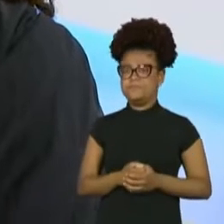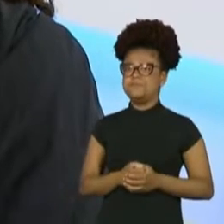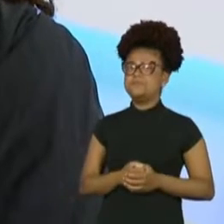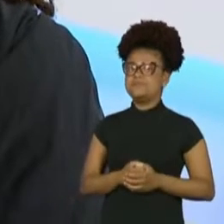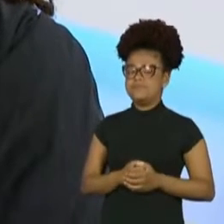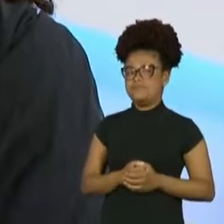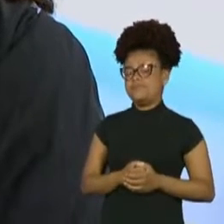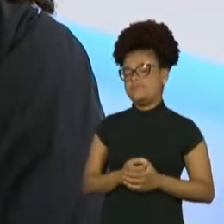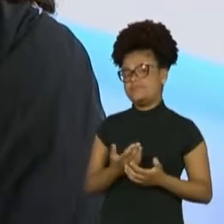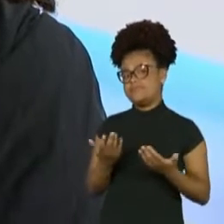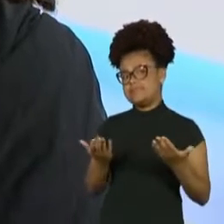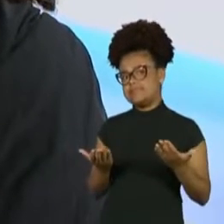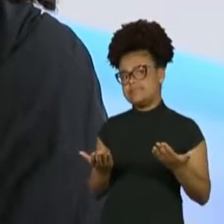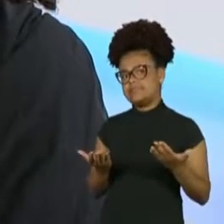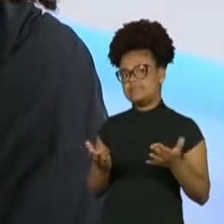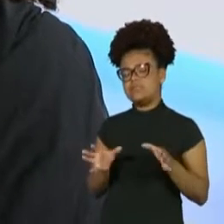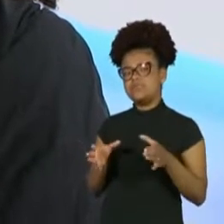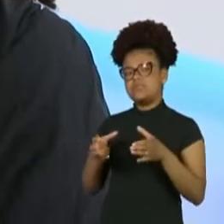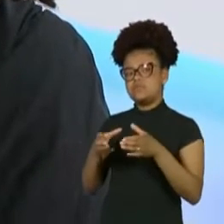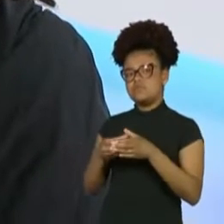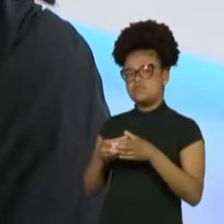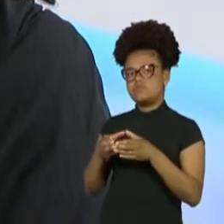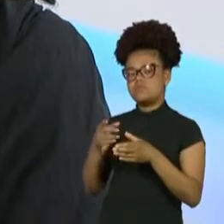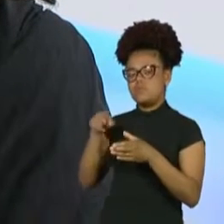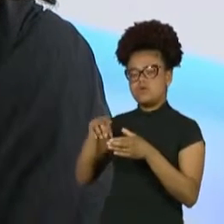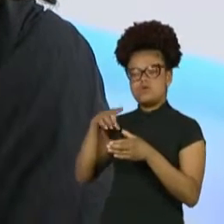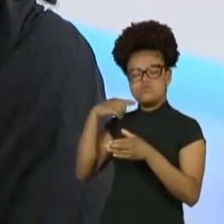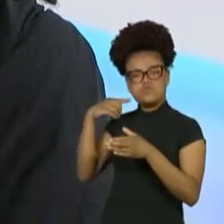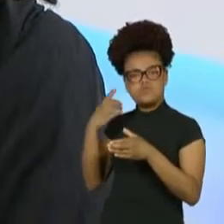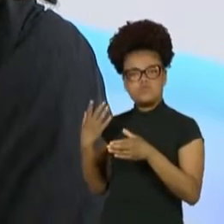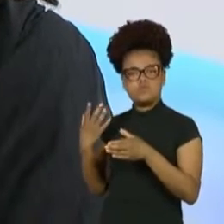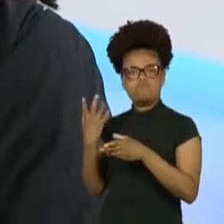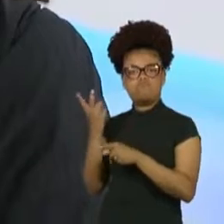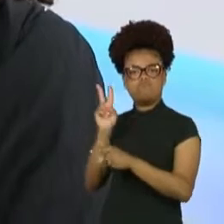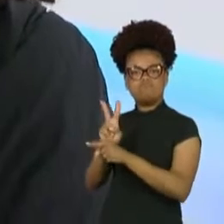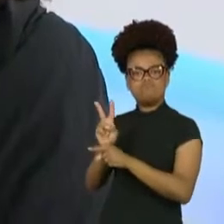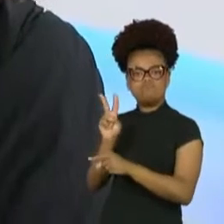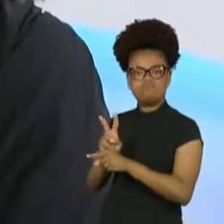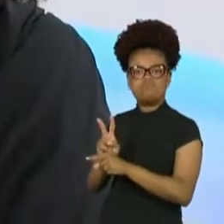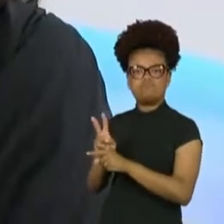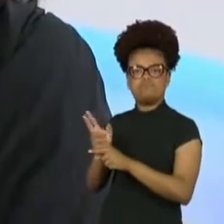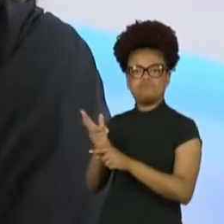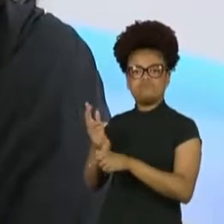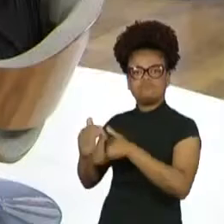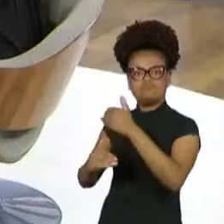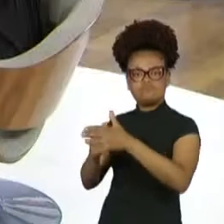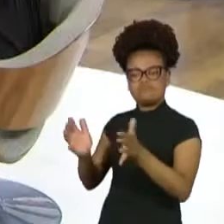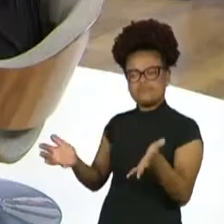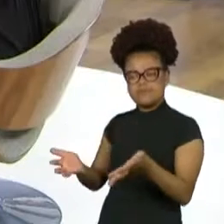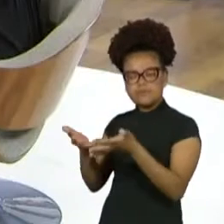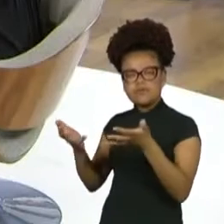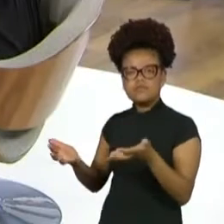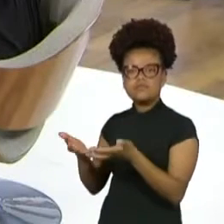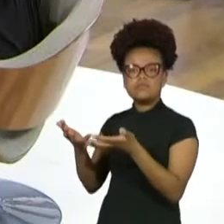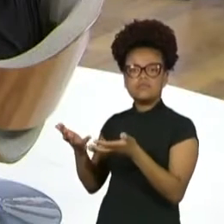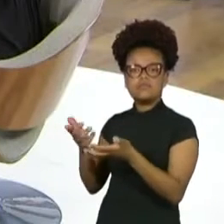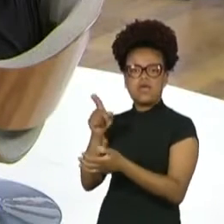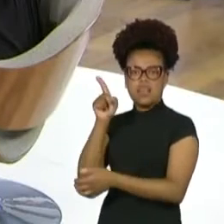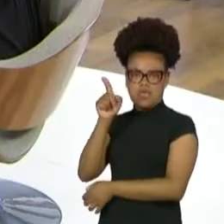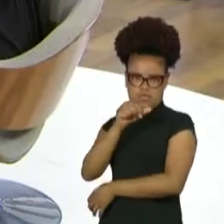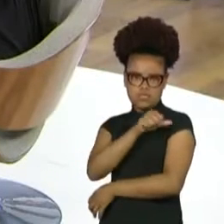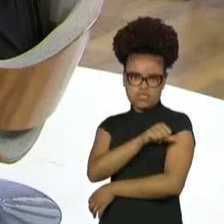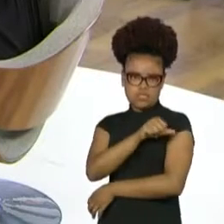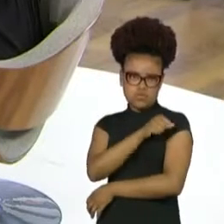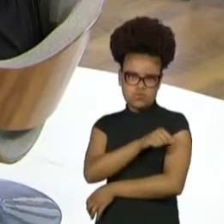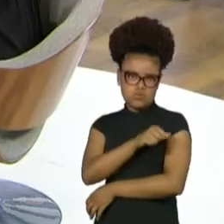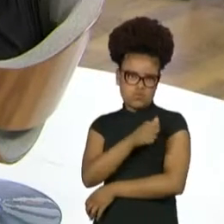O retiro dos artistas só existe no Rio de Janeiro, né? Só no Rio de Janeiro.